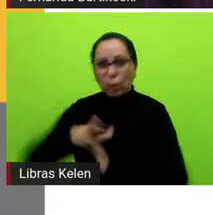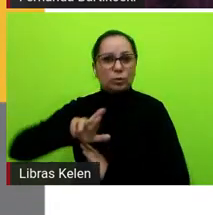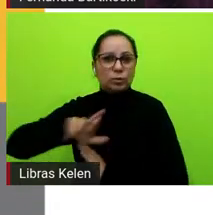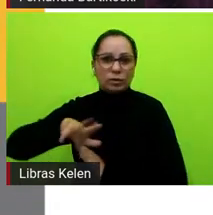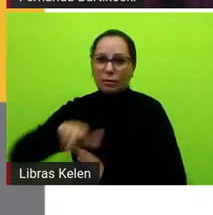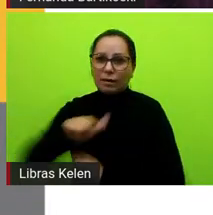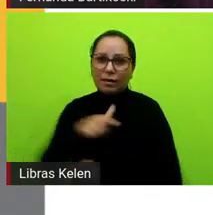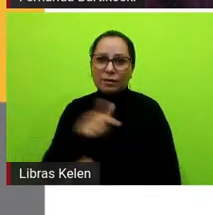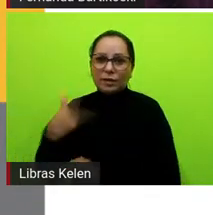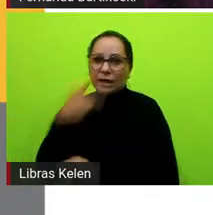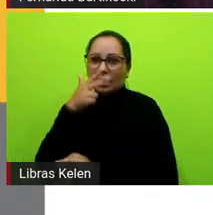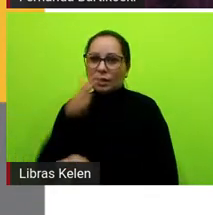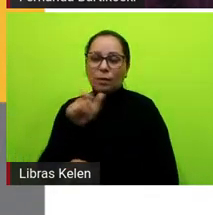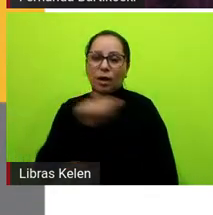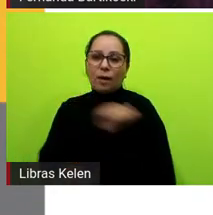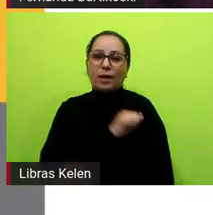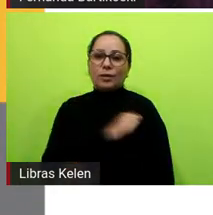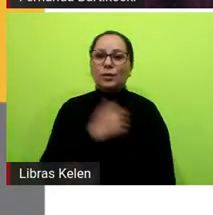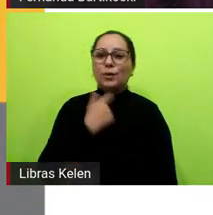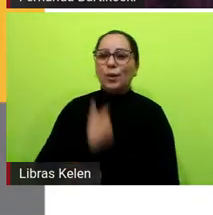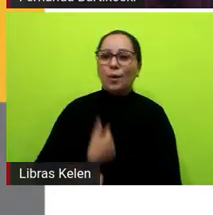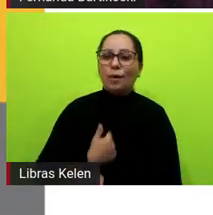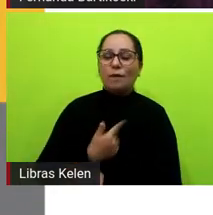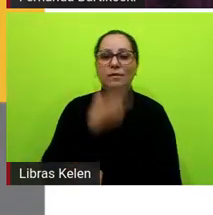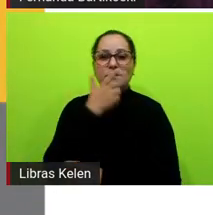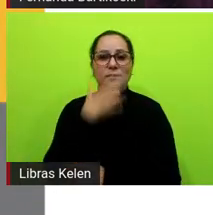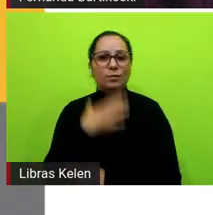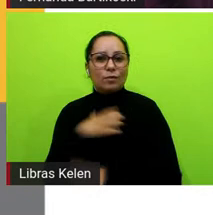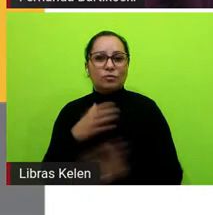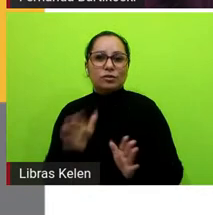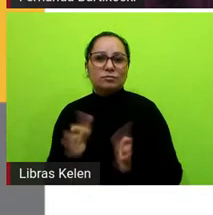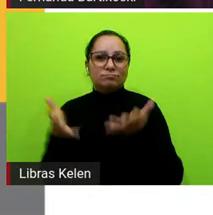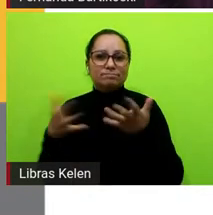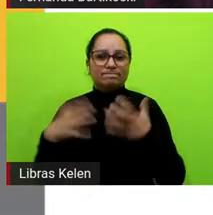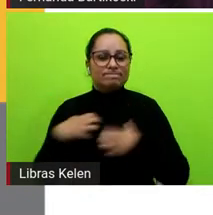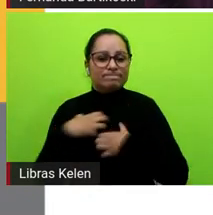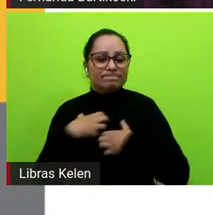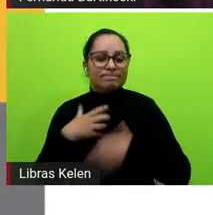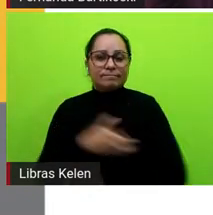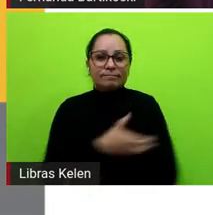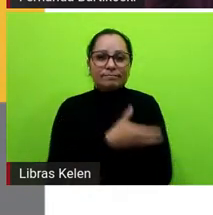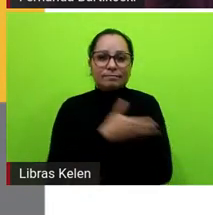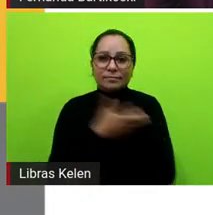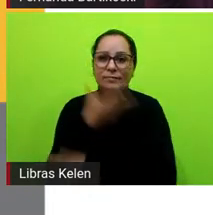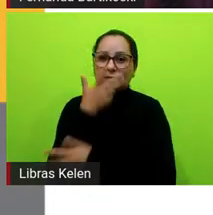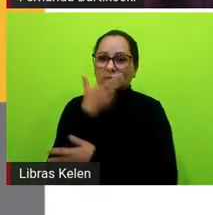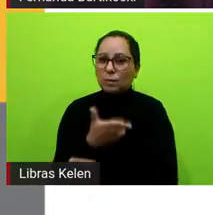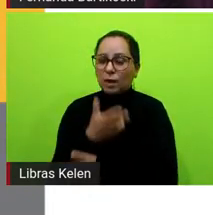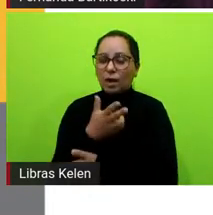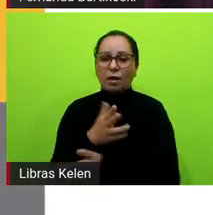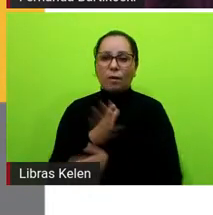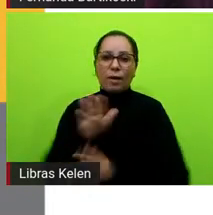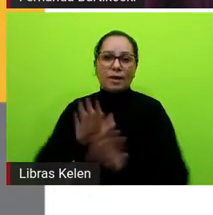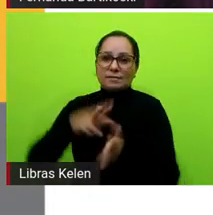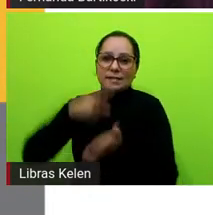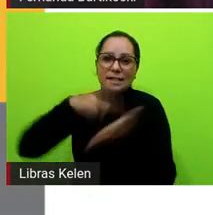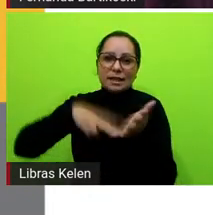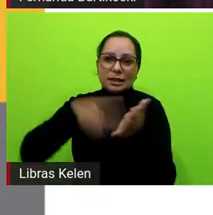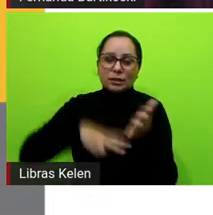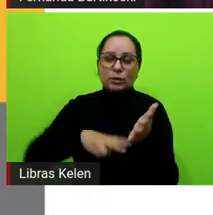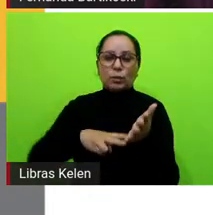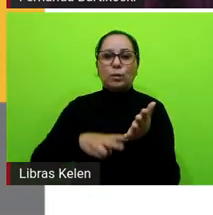recepção vai provocar as mesmas sensações nem sempre a leitura de uma obra literária gera